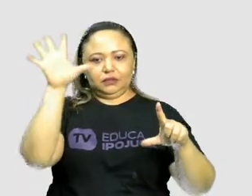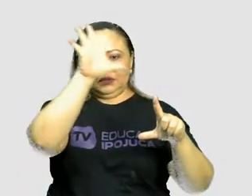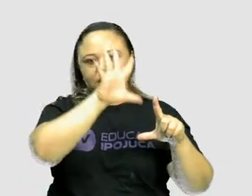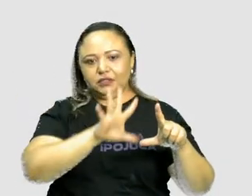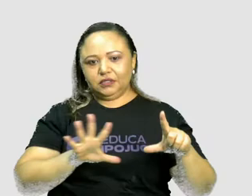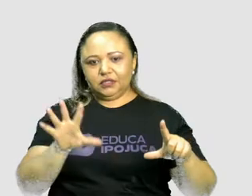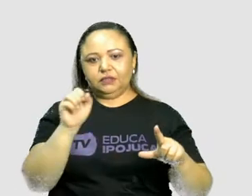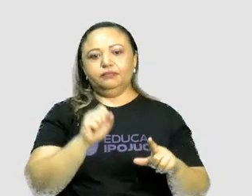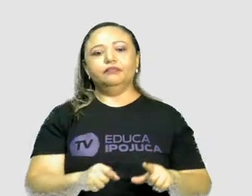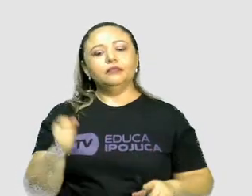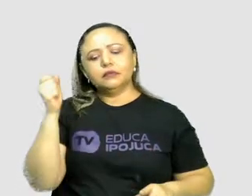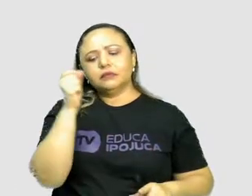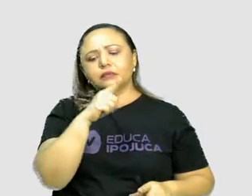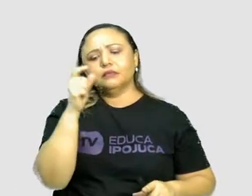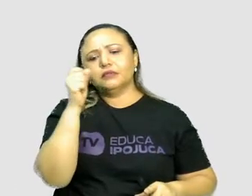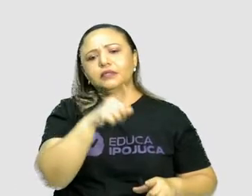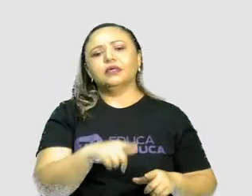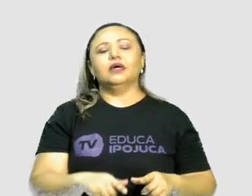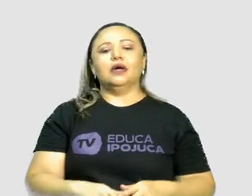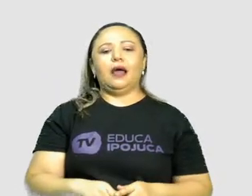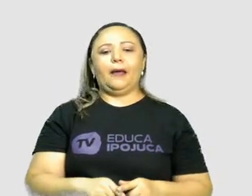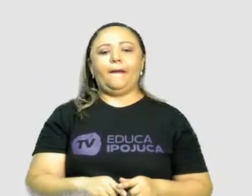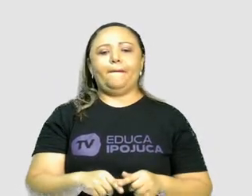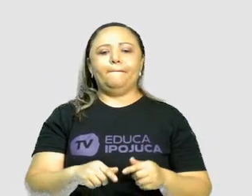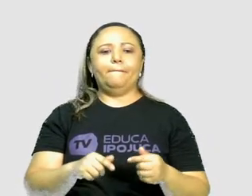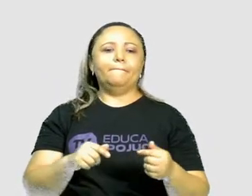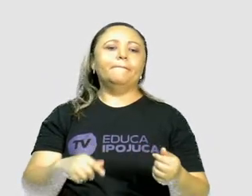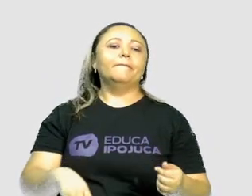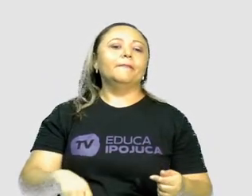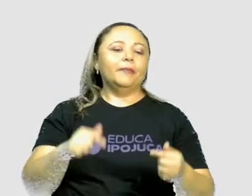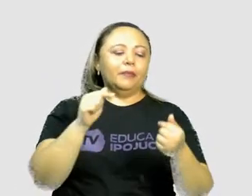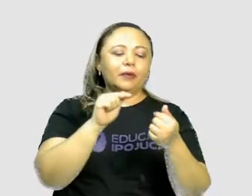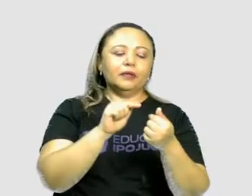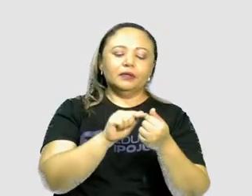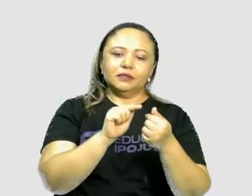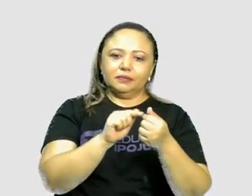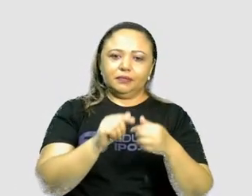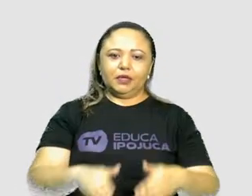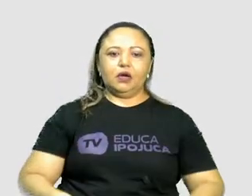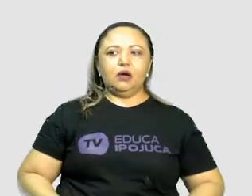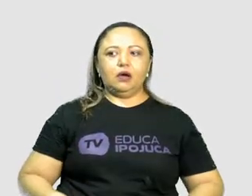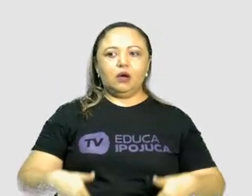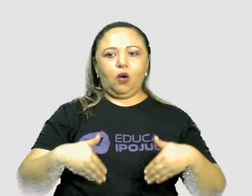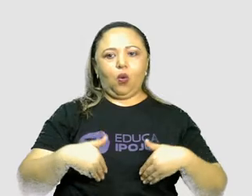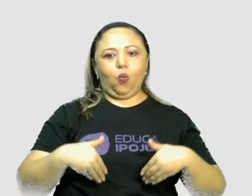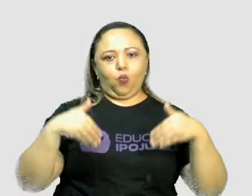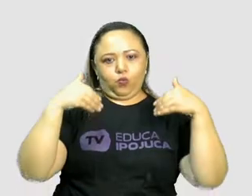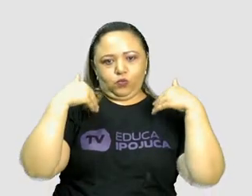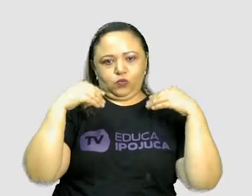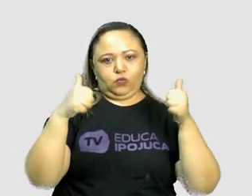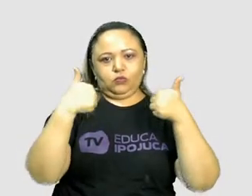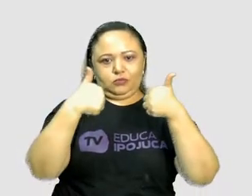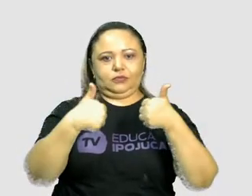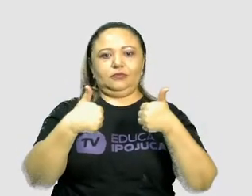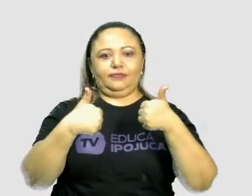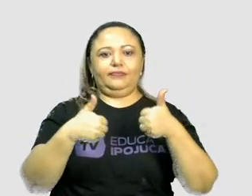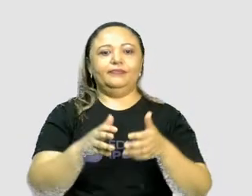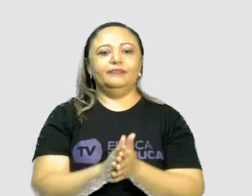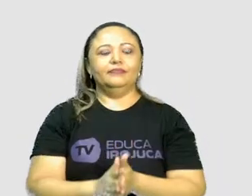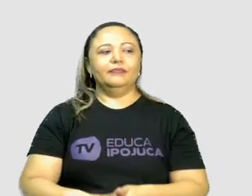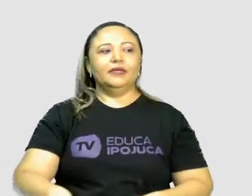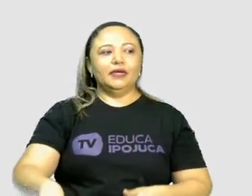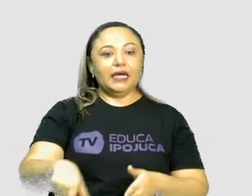ok? Destaca-se pela criatividade. Então o chargista, não produz a charge sem